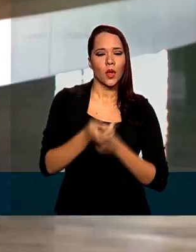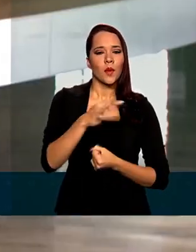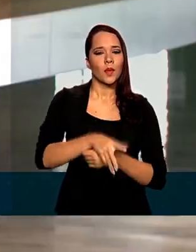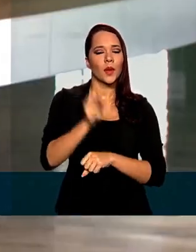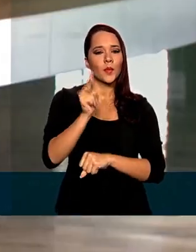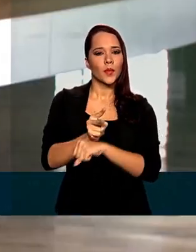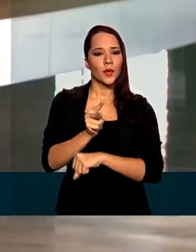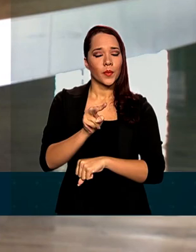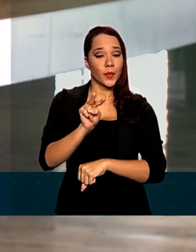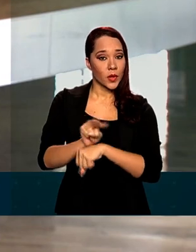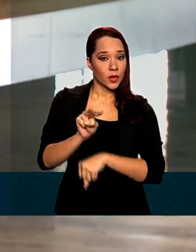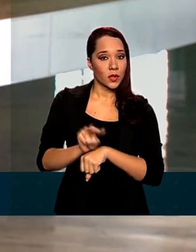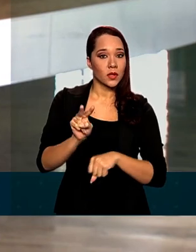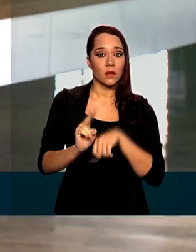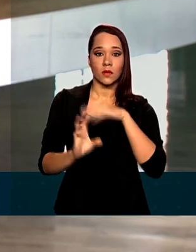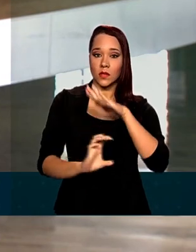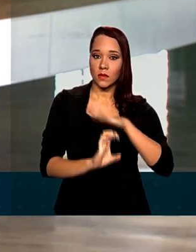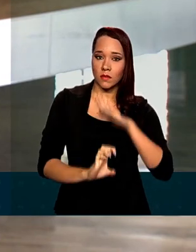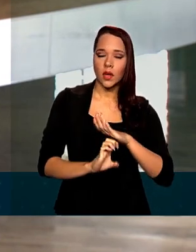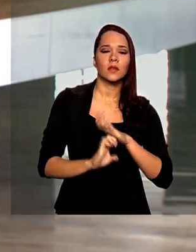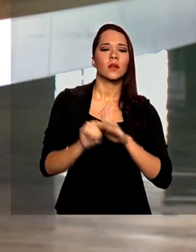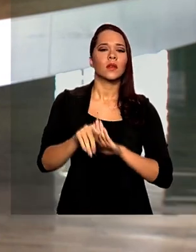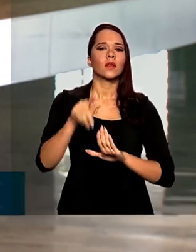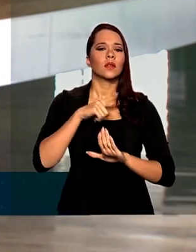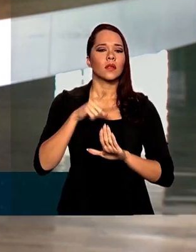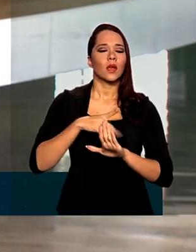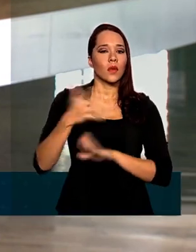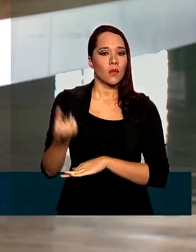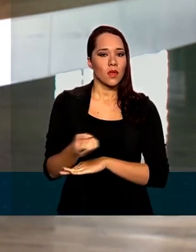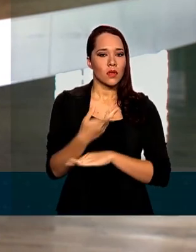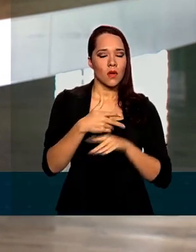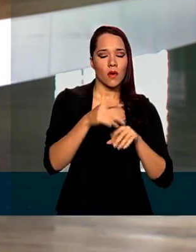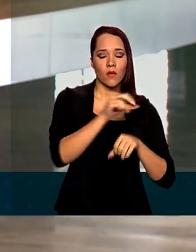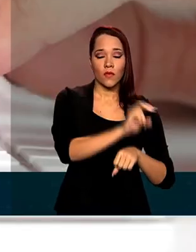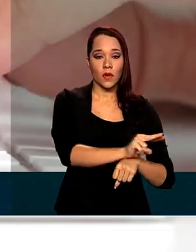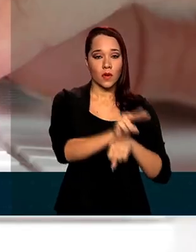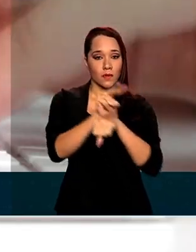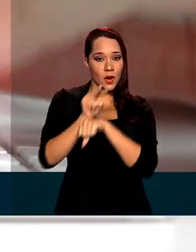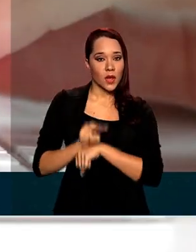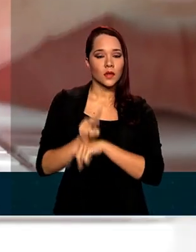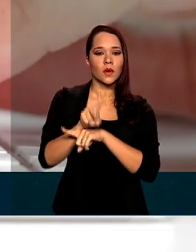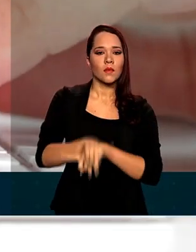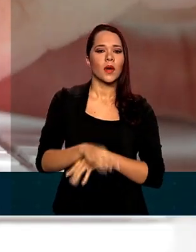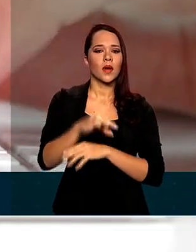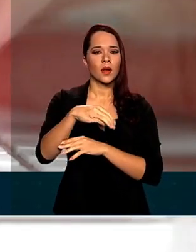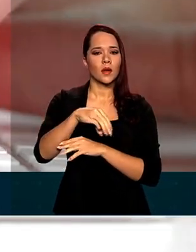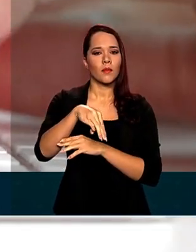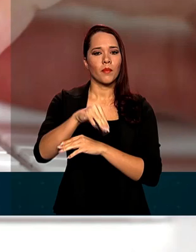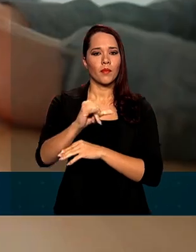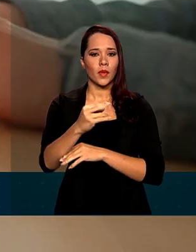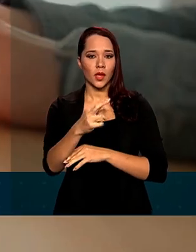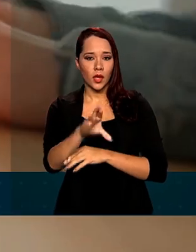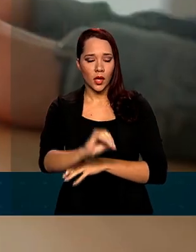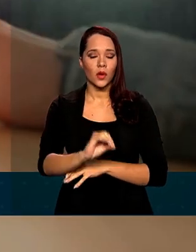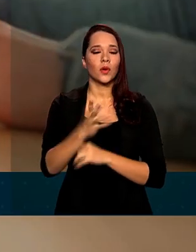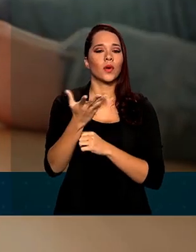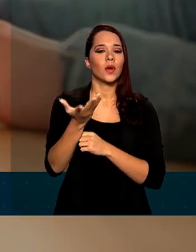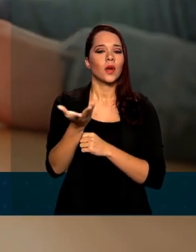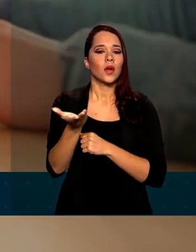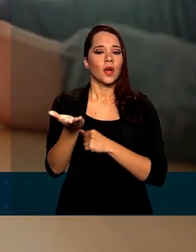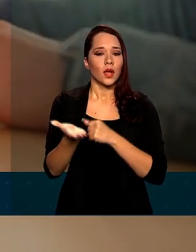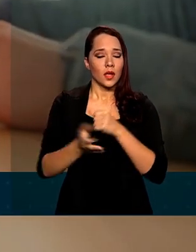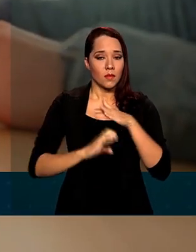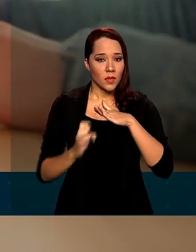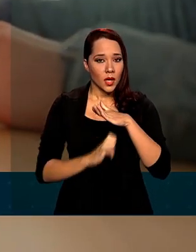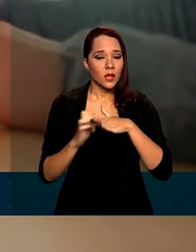Preservação de Empresas disponibiliza uma nova linha de crédito para microempresas e empresas de pequeno e